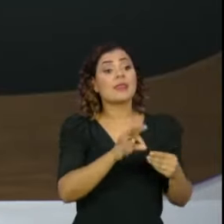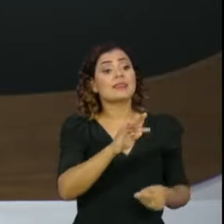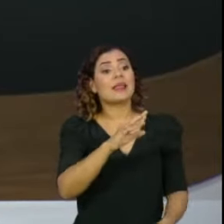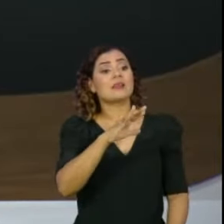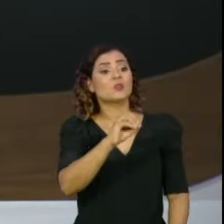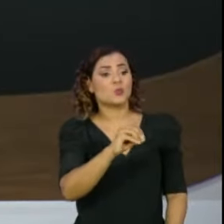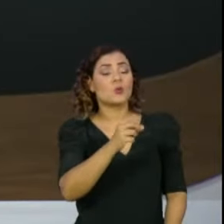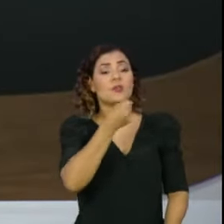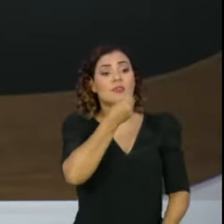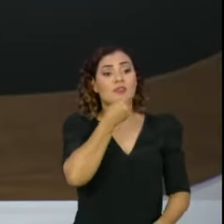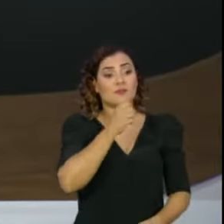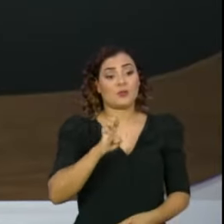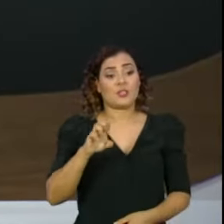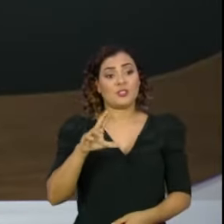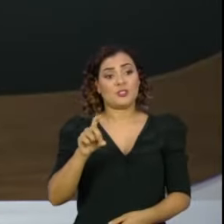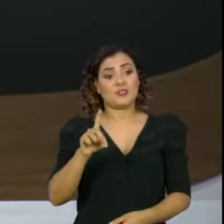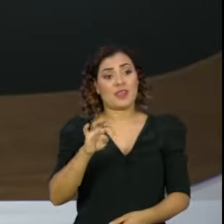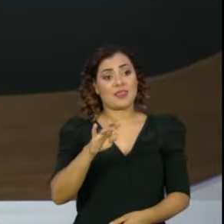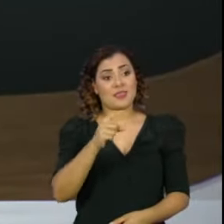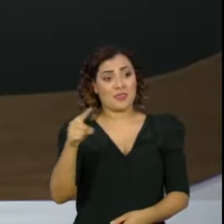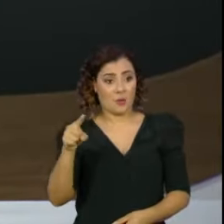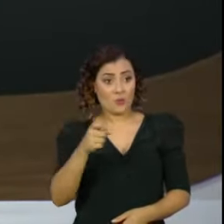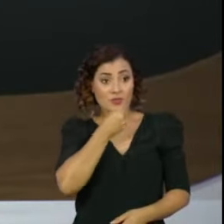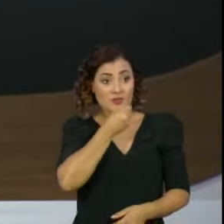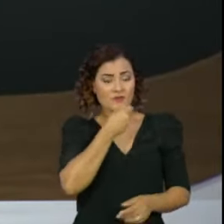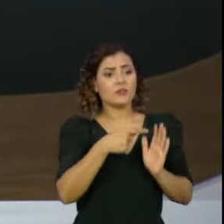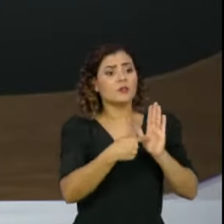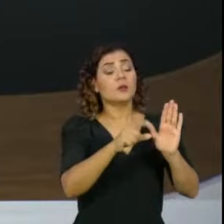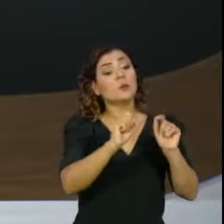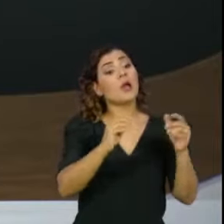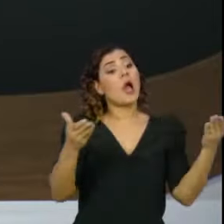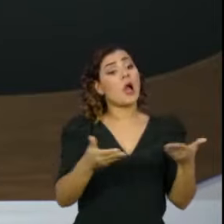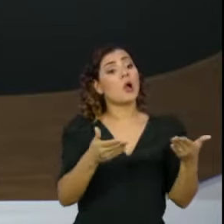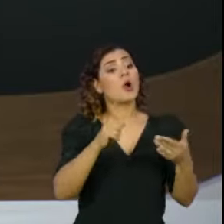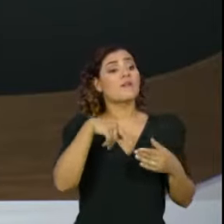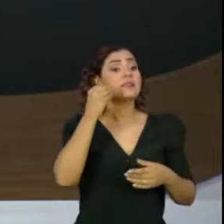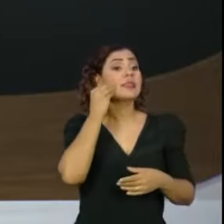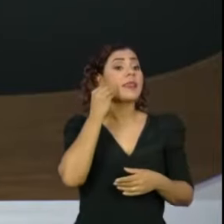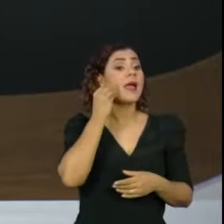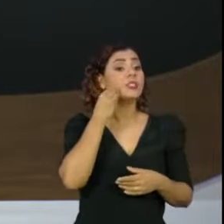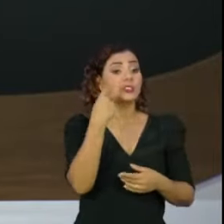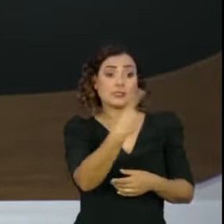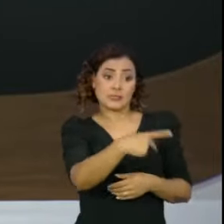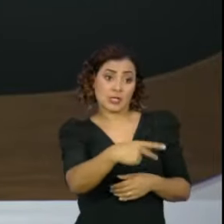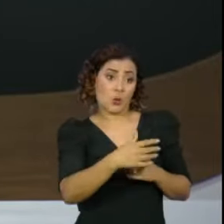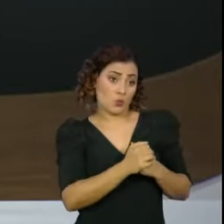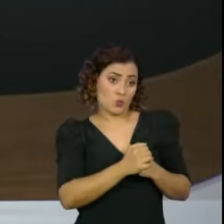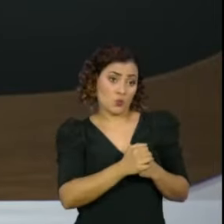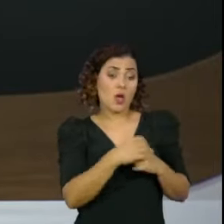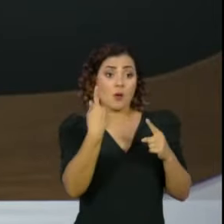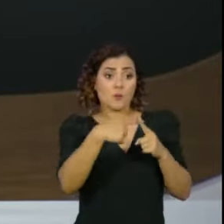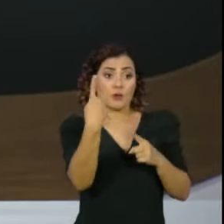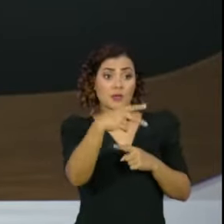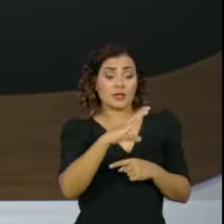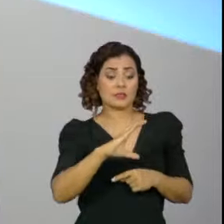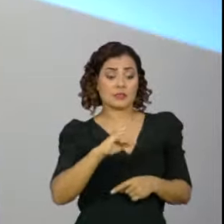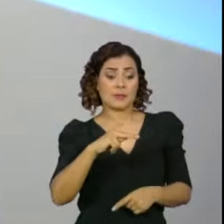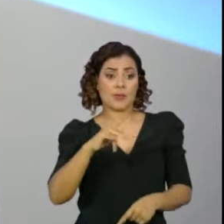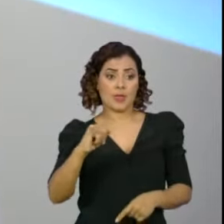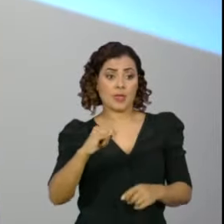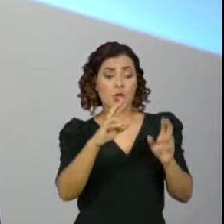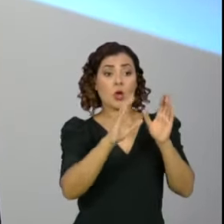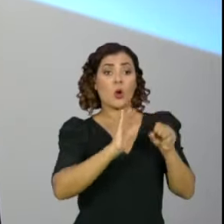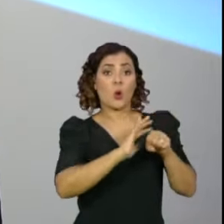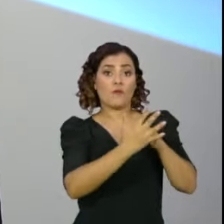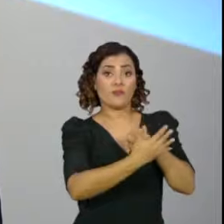entrevista para o próprio Estadão, em que ele diz que esse vai ser o seu grande teste, que com essa questão da CPI da Covid, vai ser